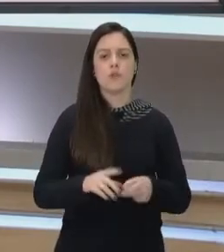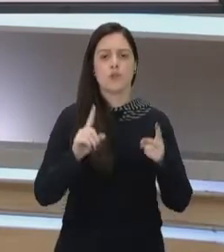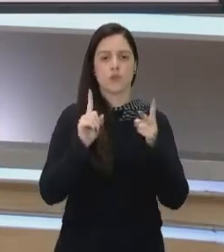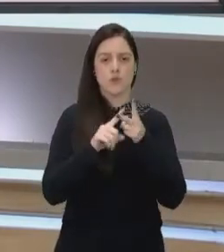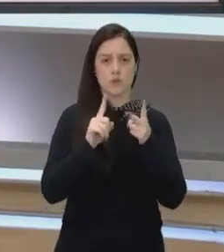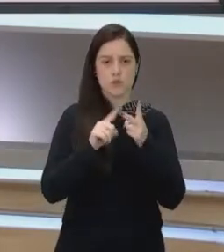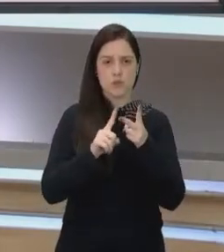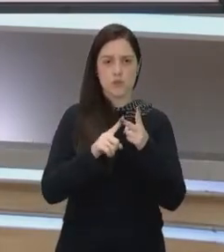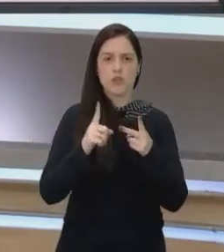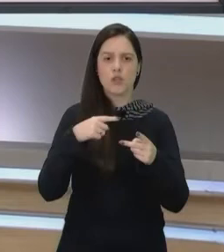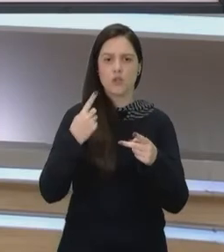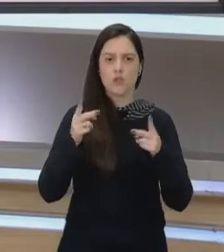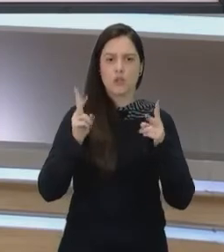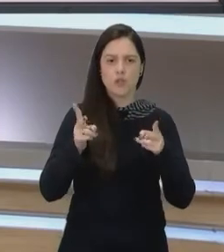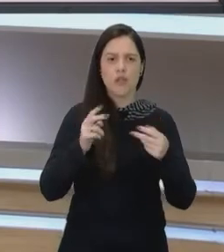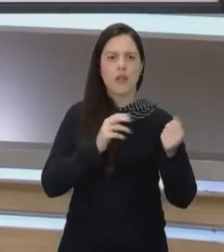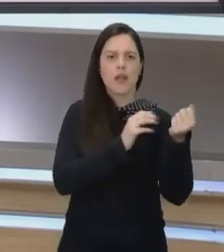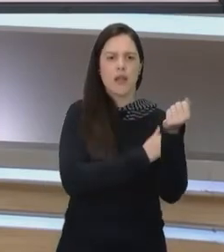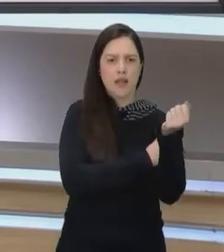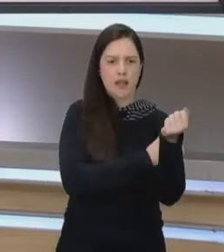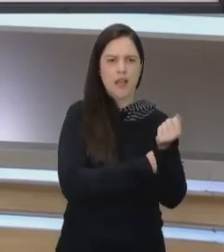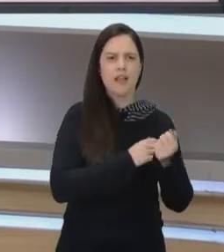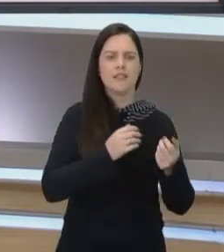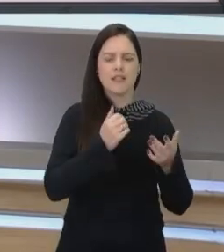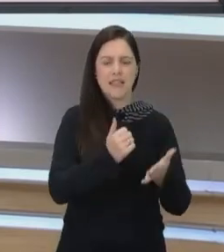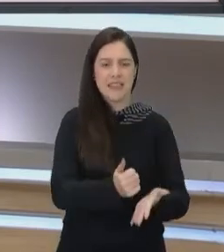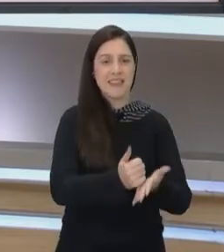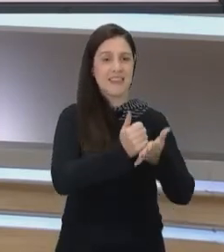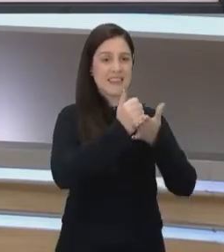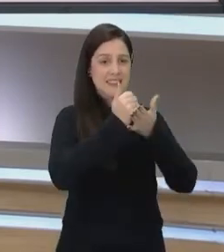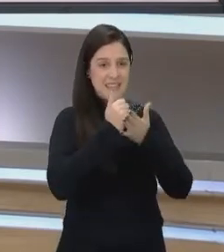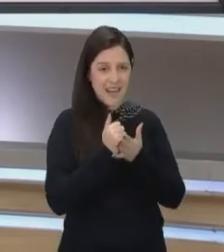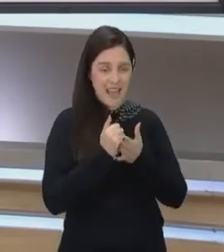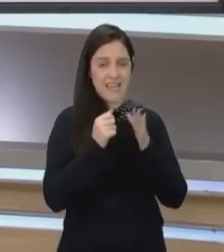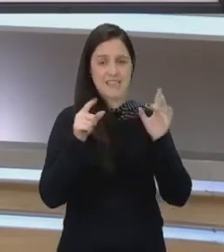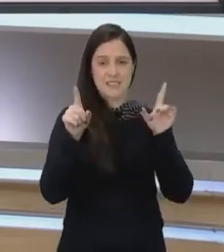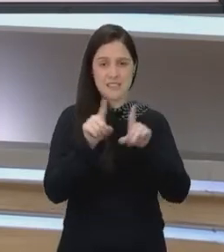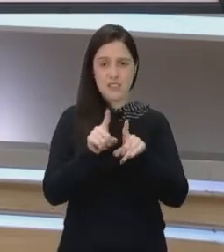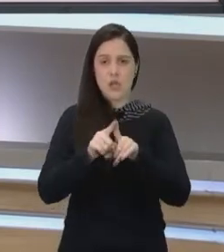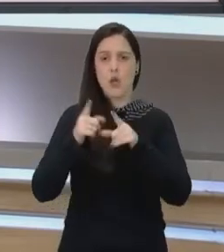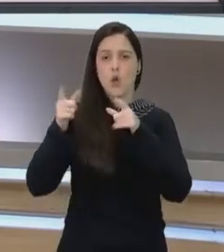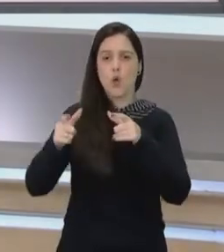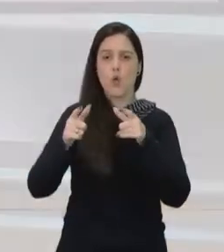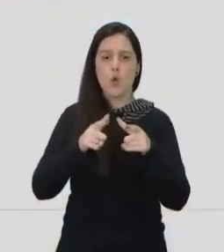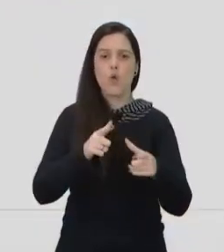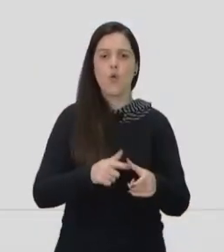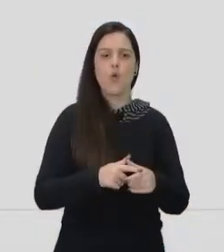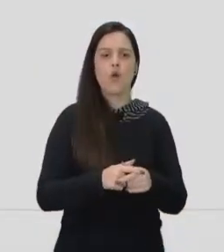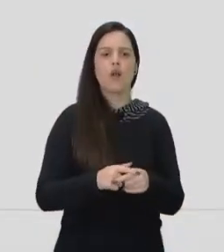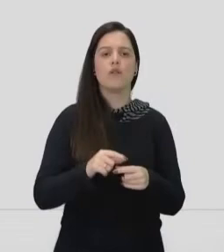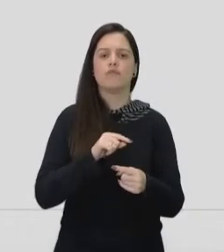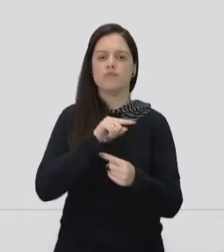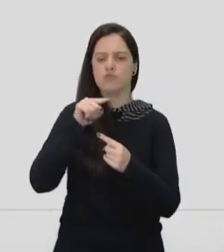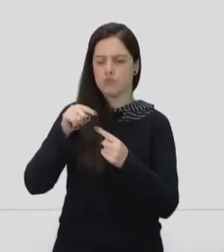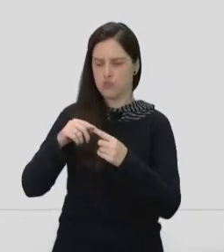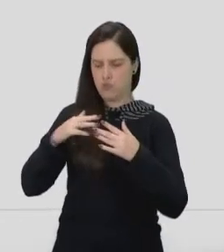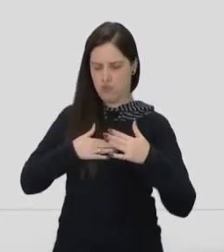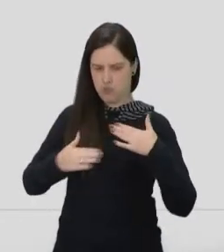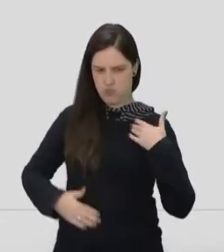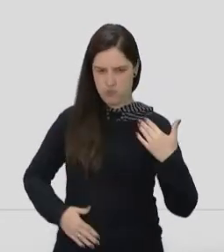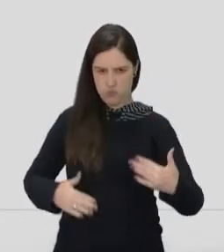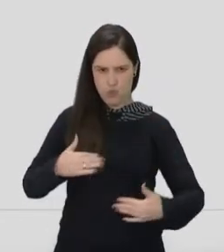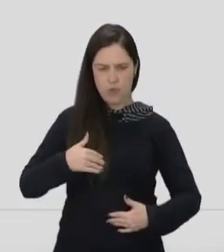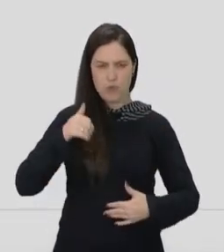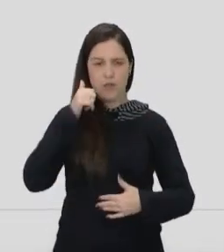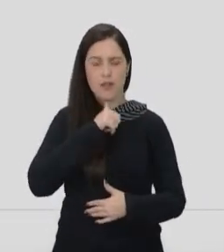Consequentemente, esse machismo, ele carrega, ele traz, como a Amanda disse, a objetificação do corpo da mulher. Então a